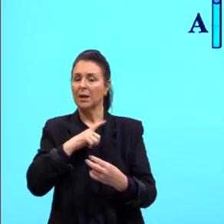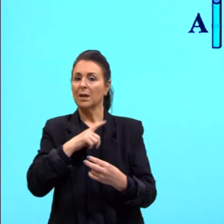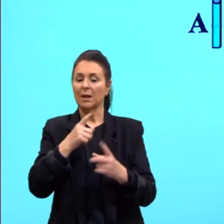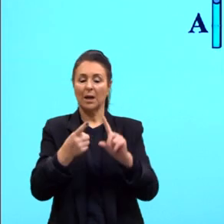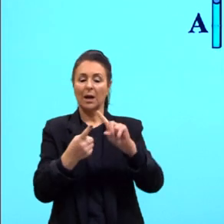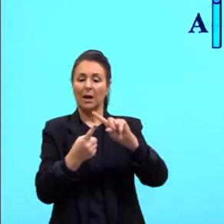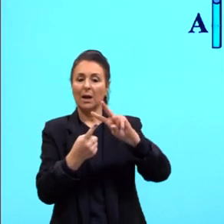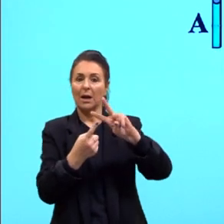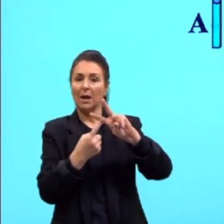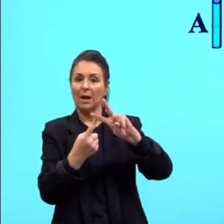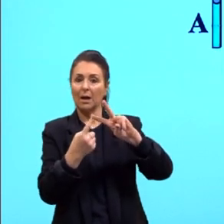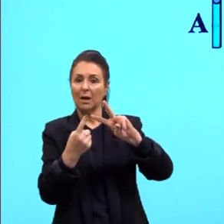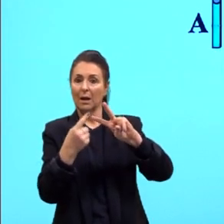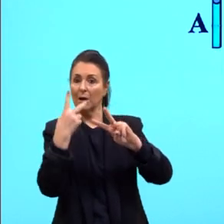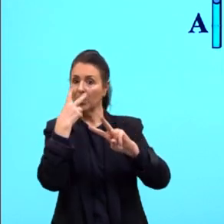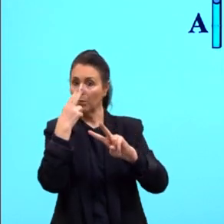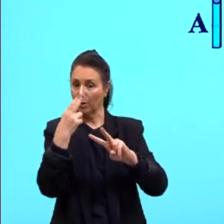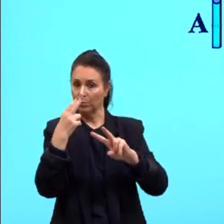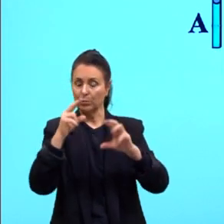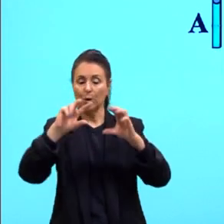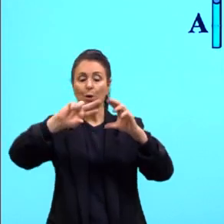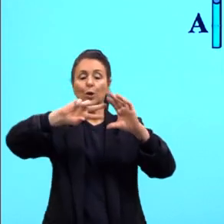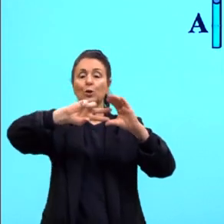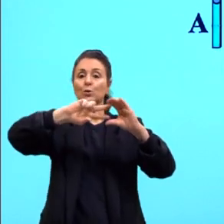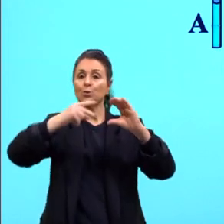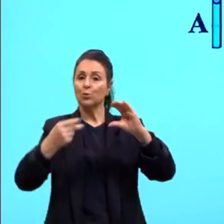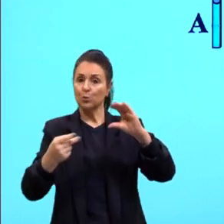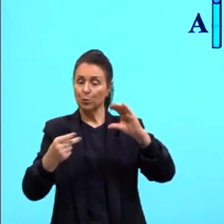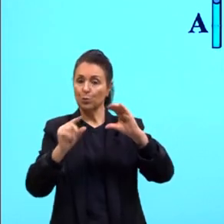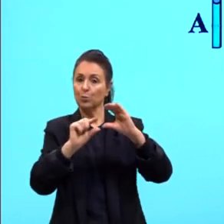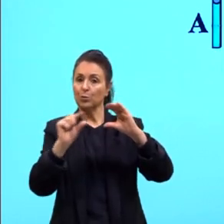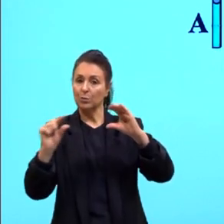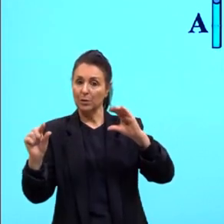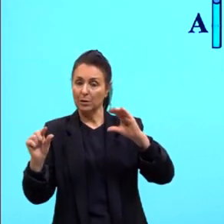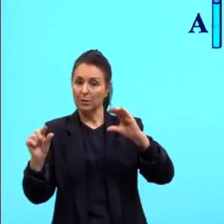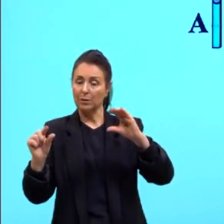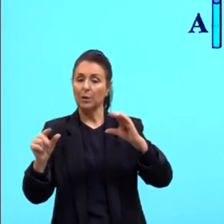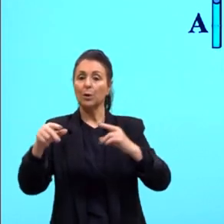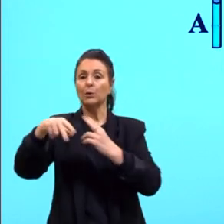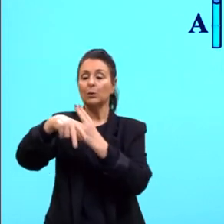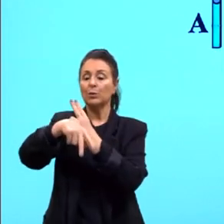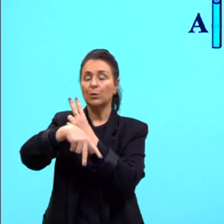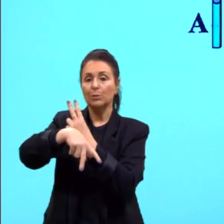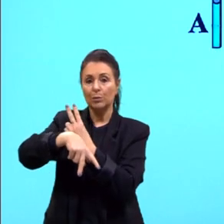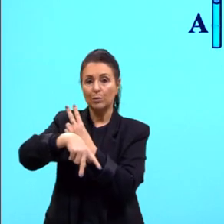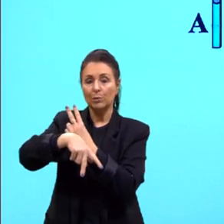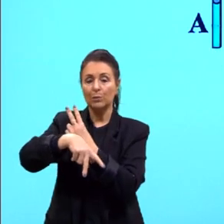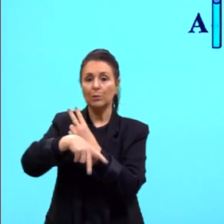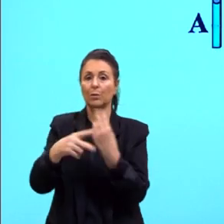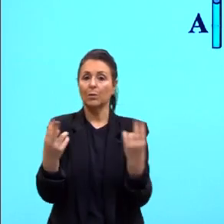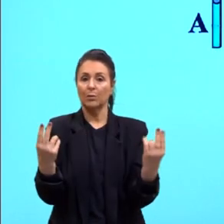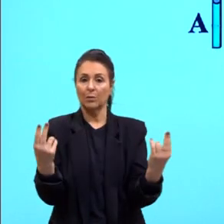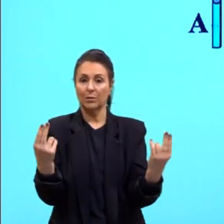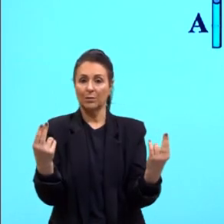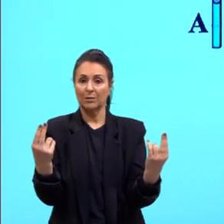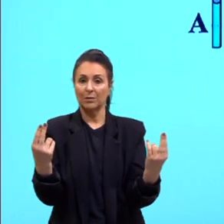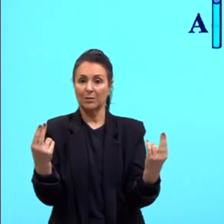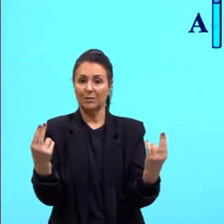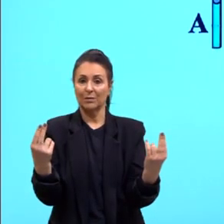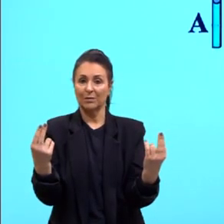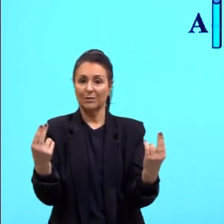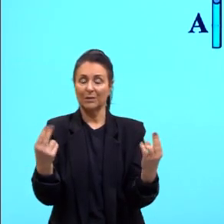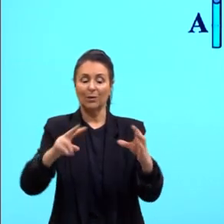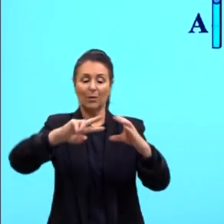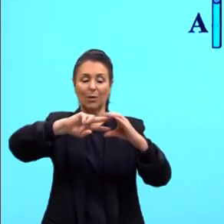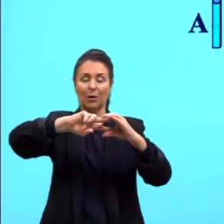de um determinado gene nos cromossomos homólogos. Então, esse homozigoto aqui, como eu